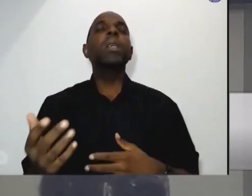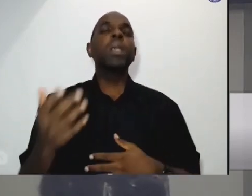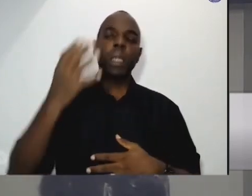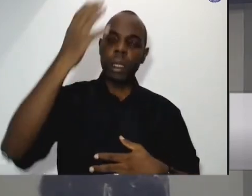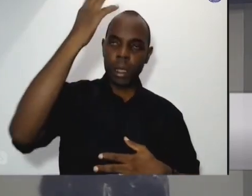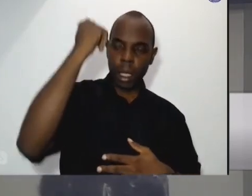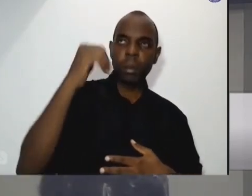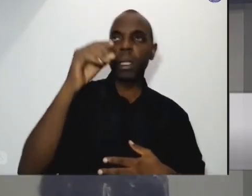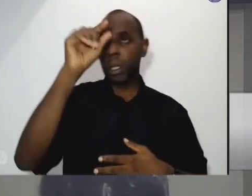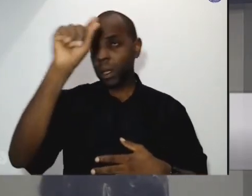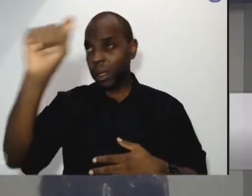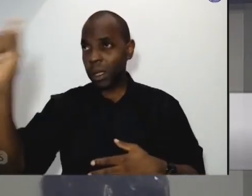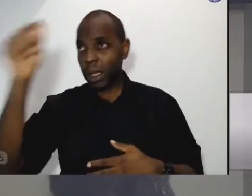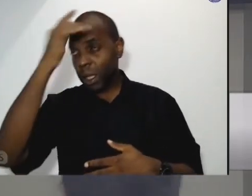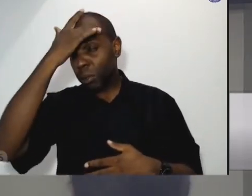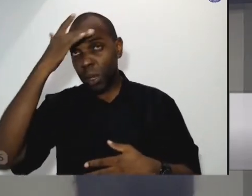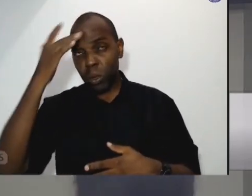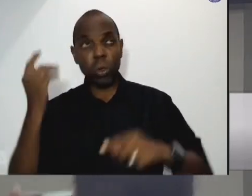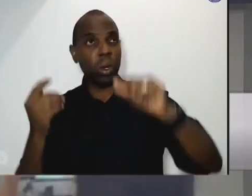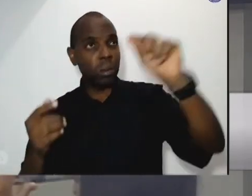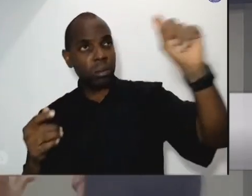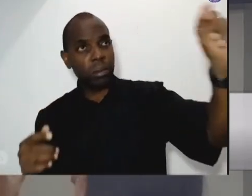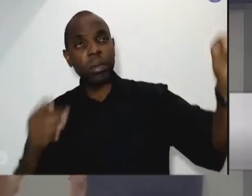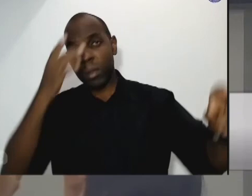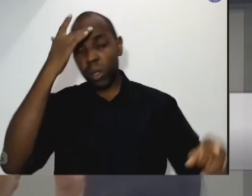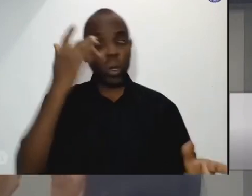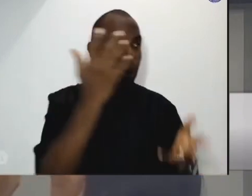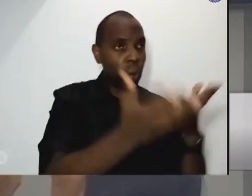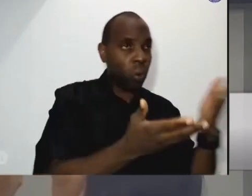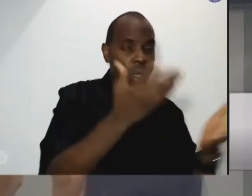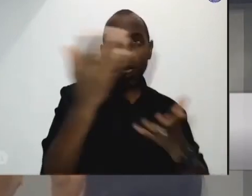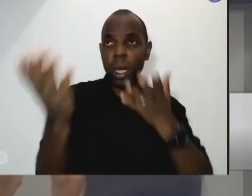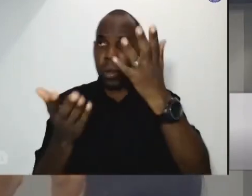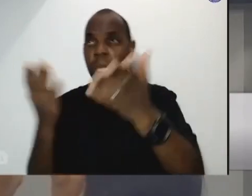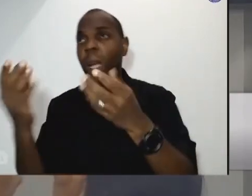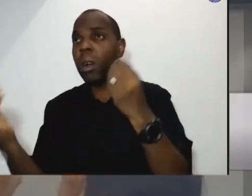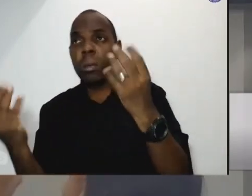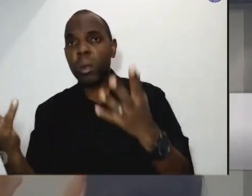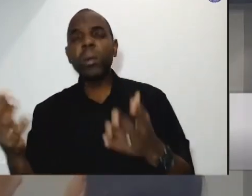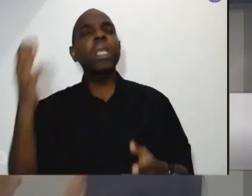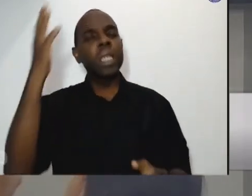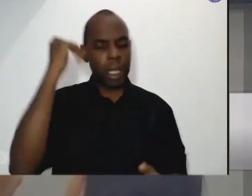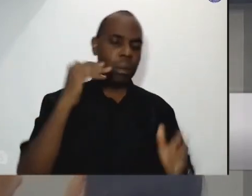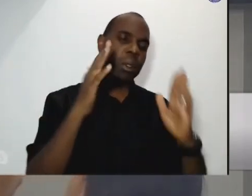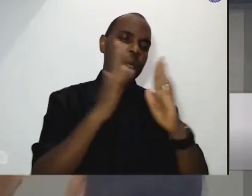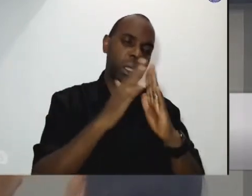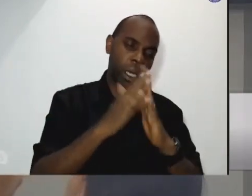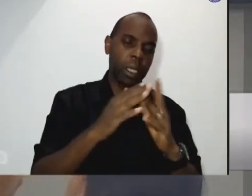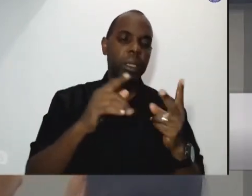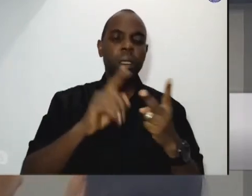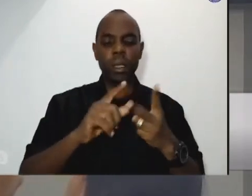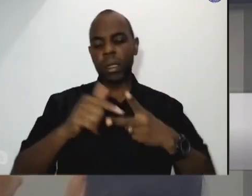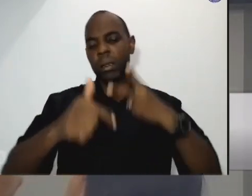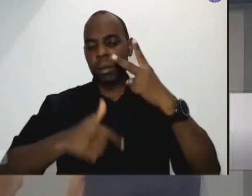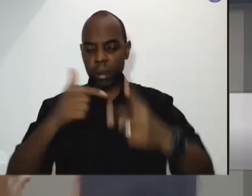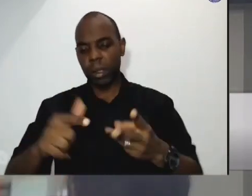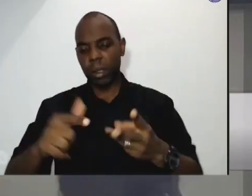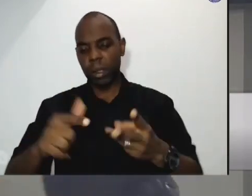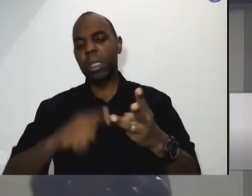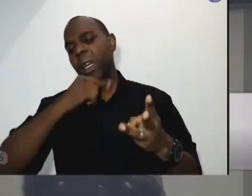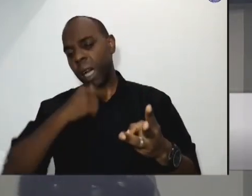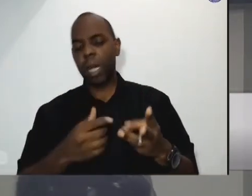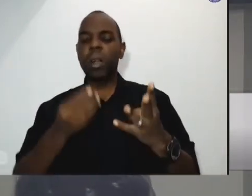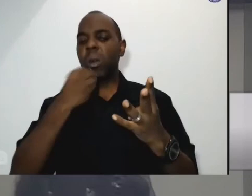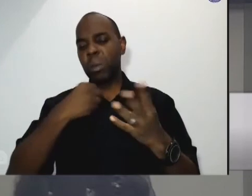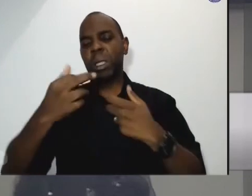vulnerabilidades a gente sabe da questão do desemprego da questão da moradia da questão do saneamento básico da água de vários de várias